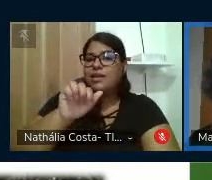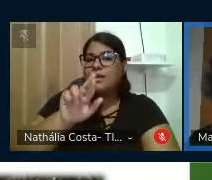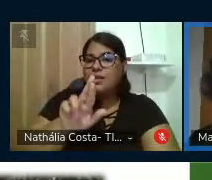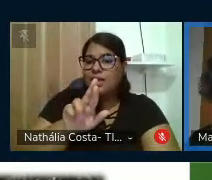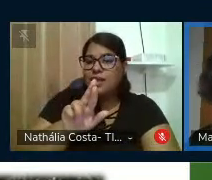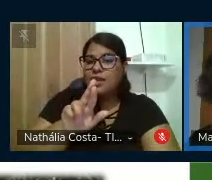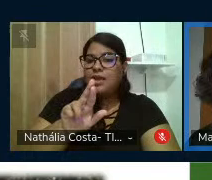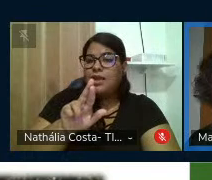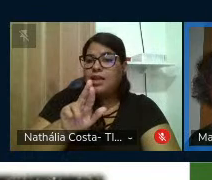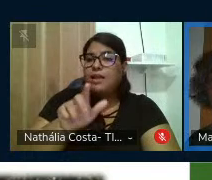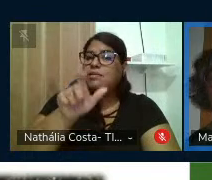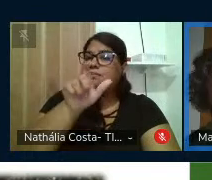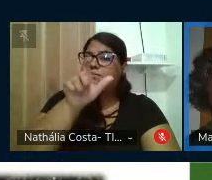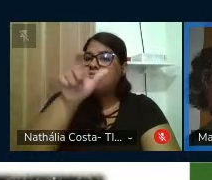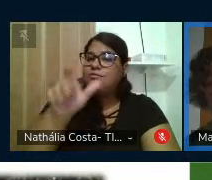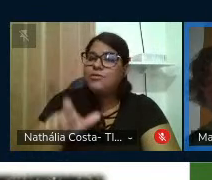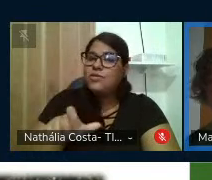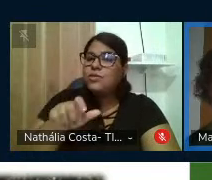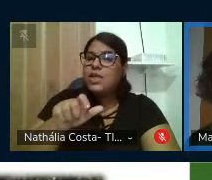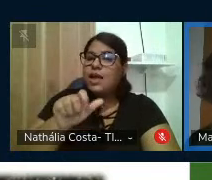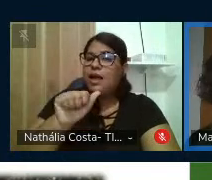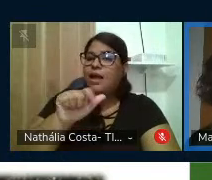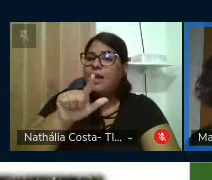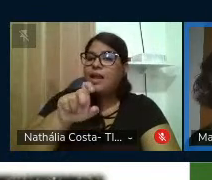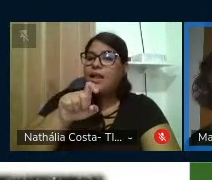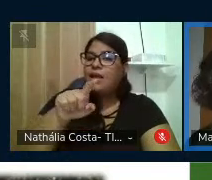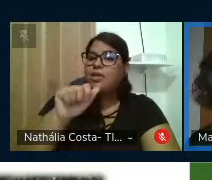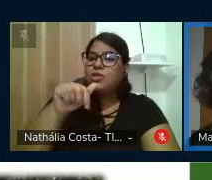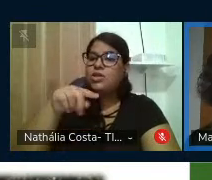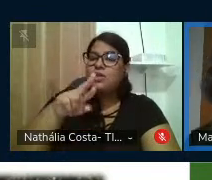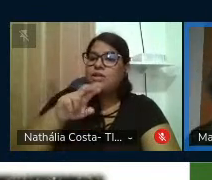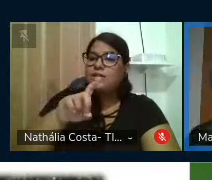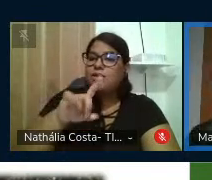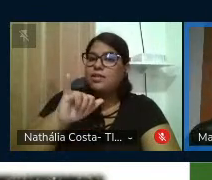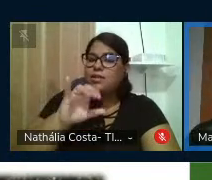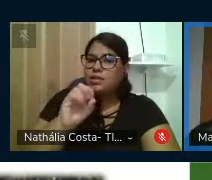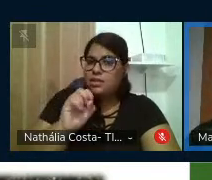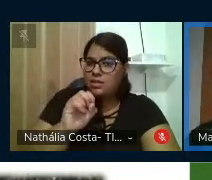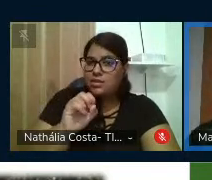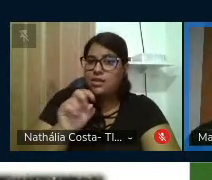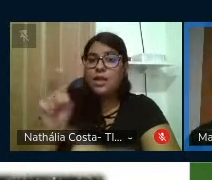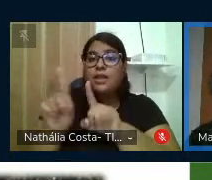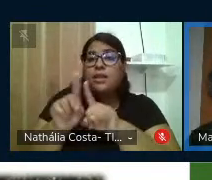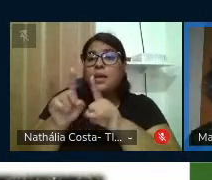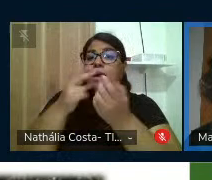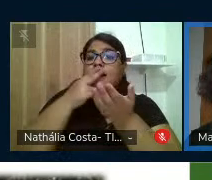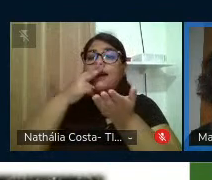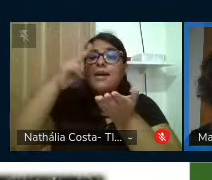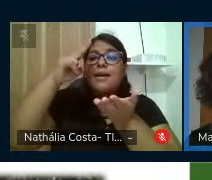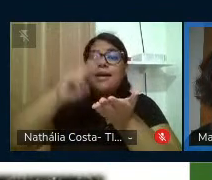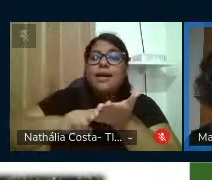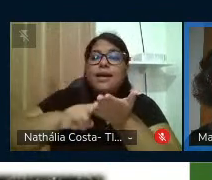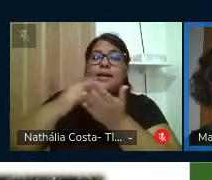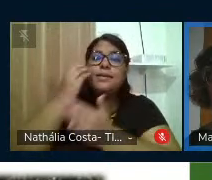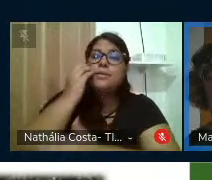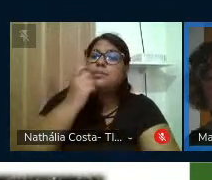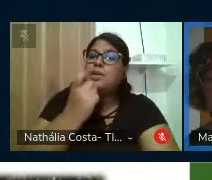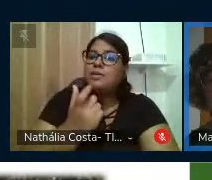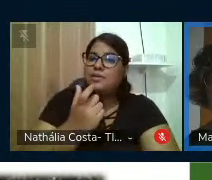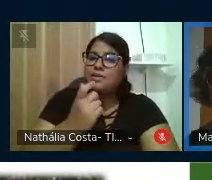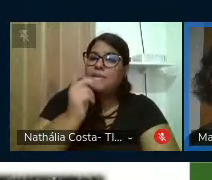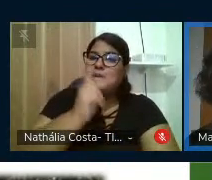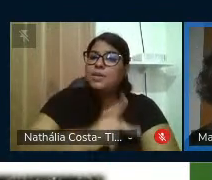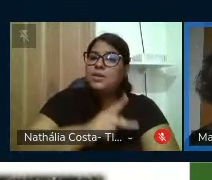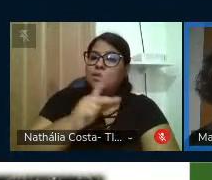o João Alexandrino de Oliveira, já citado pelo Fernando, as cartas a Paulo Freire, por meio da